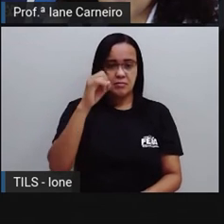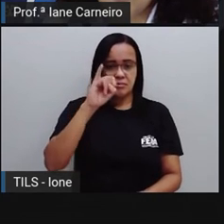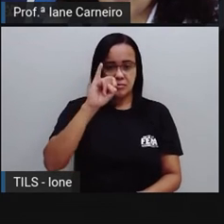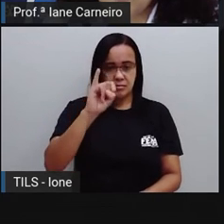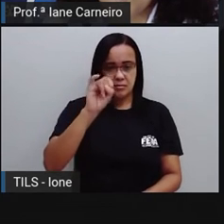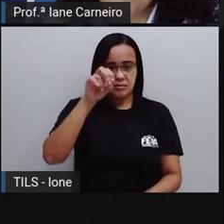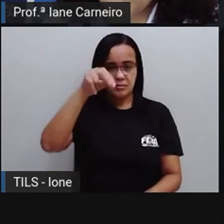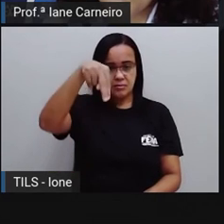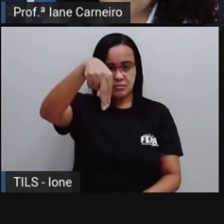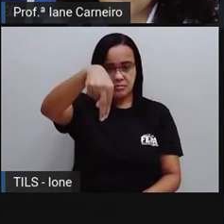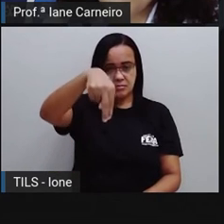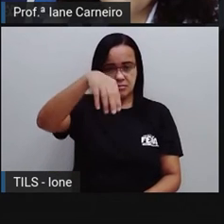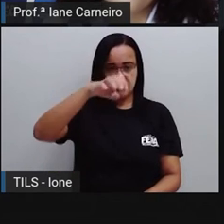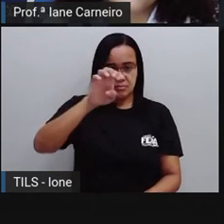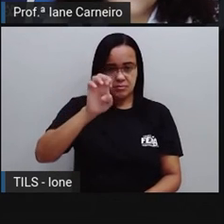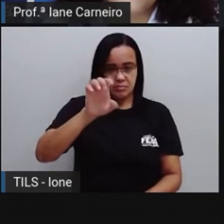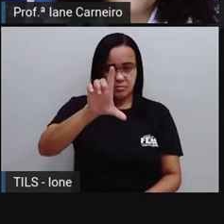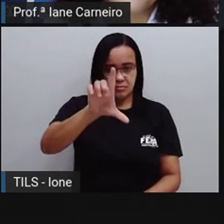CHINELO.